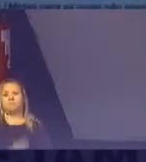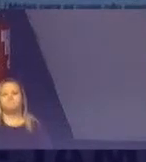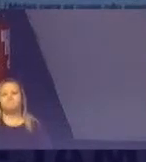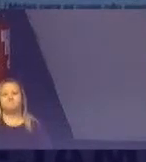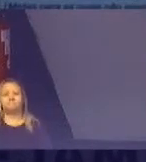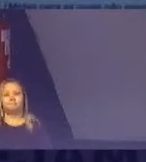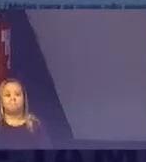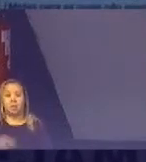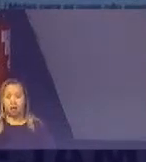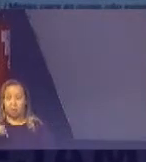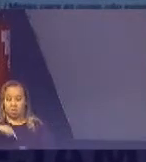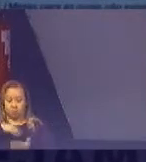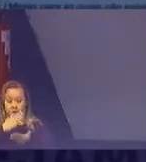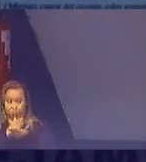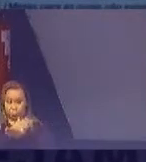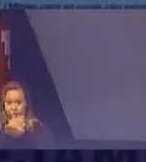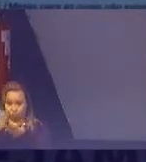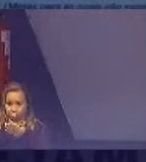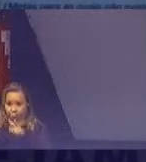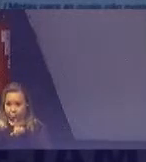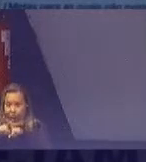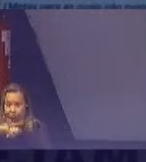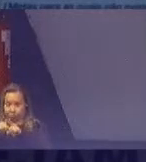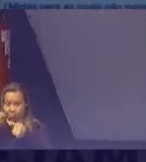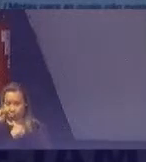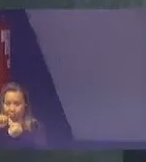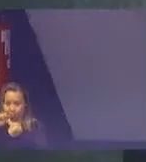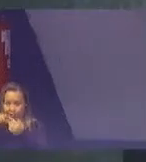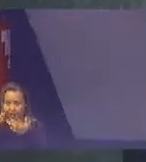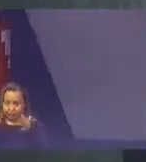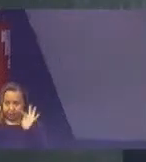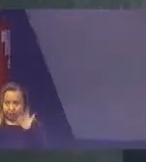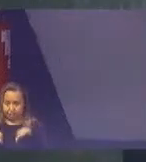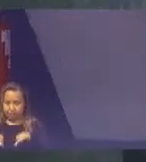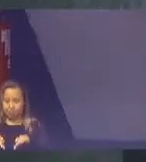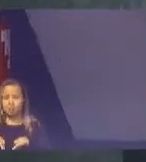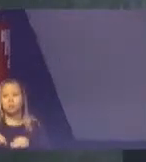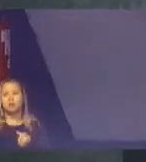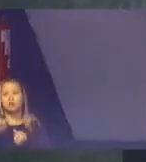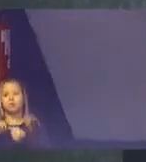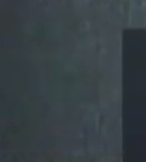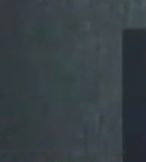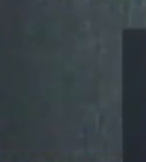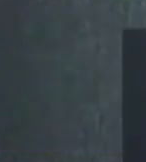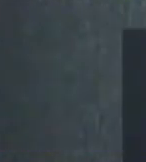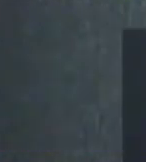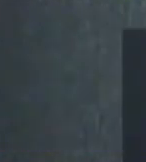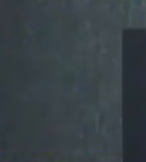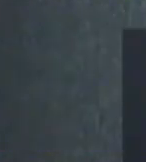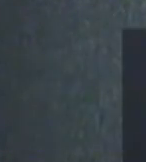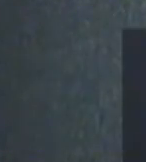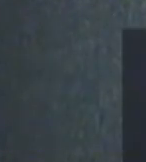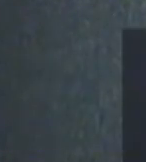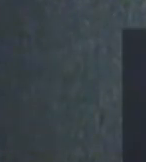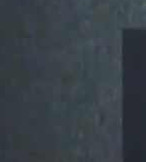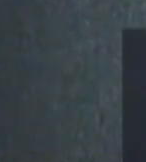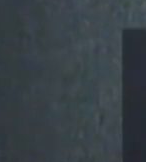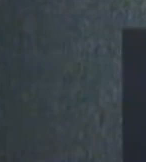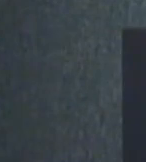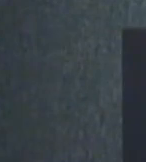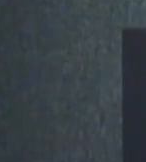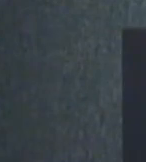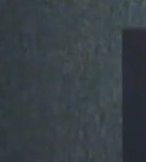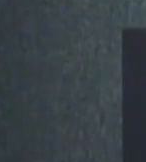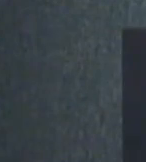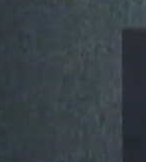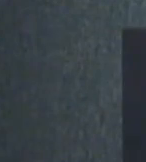Nós dividimos também Entre metas finalísticas E metas de implementação Para quem já viu O texto das metas No âmbito dessas